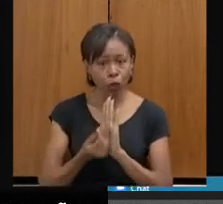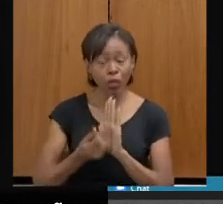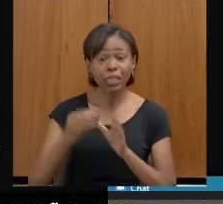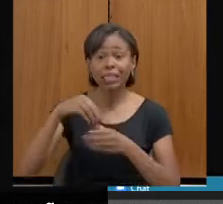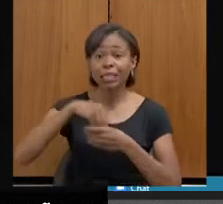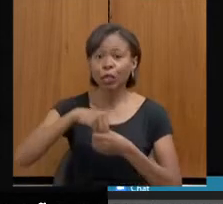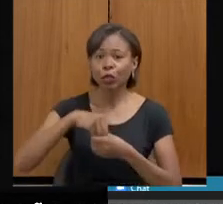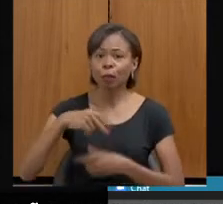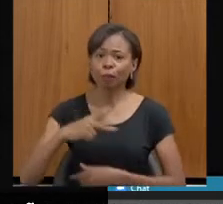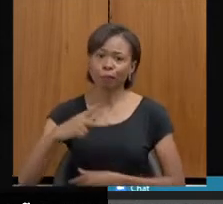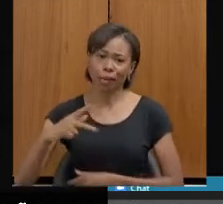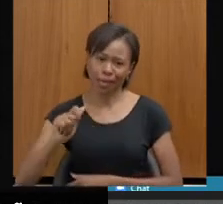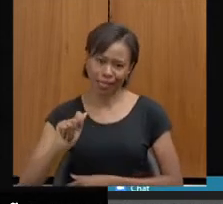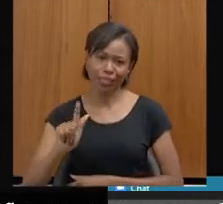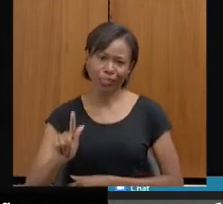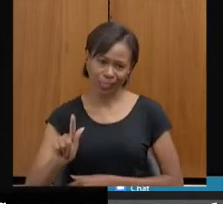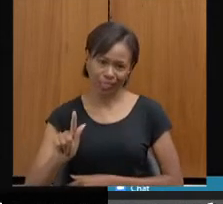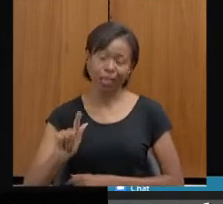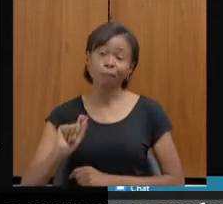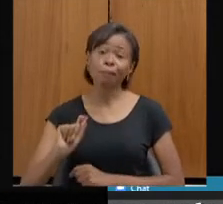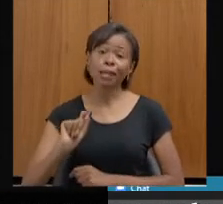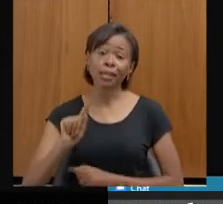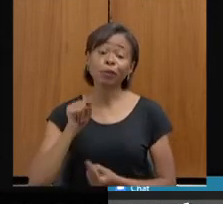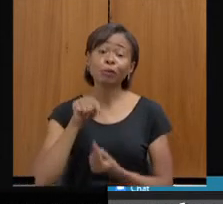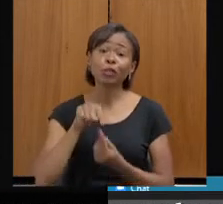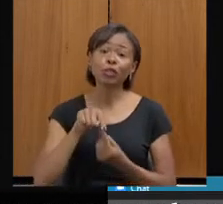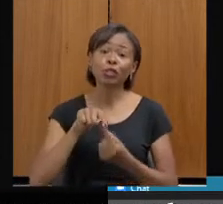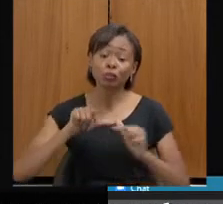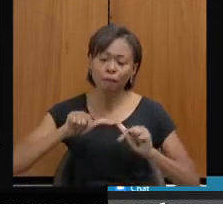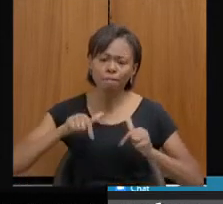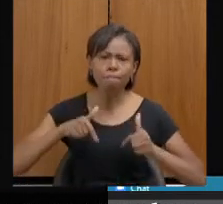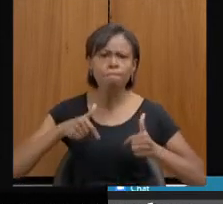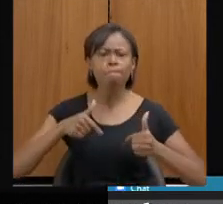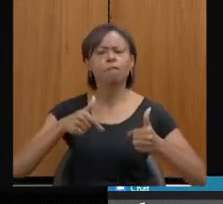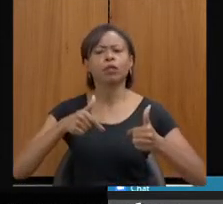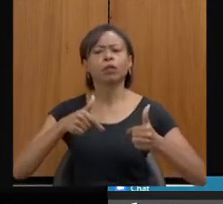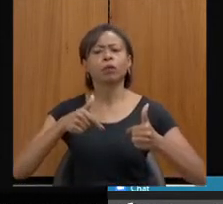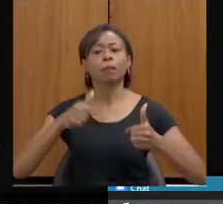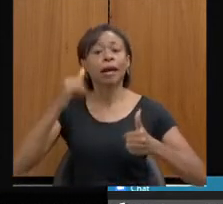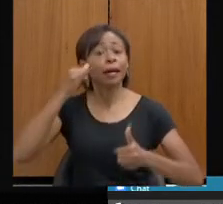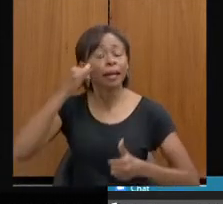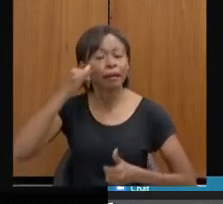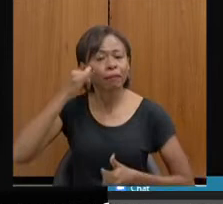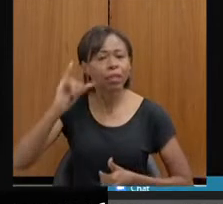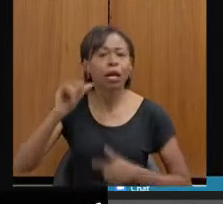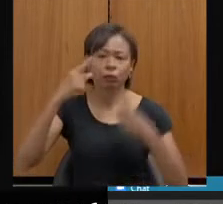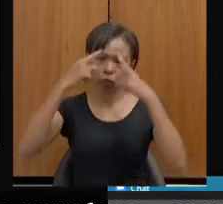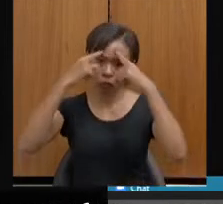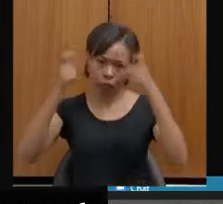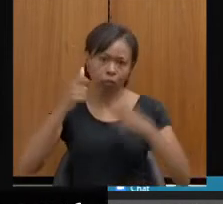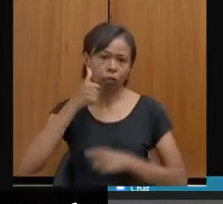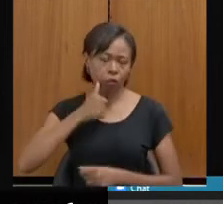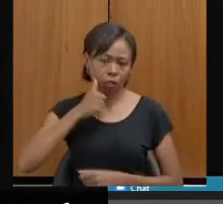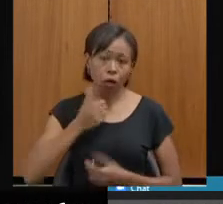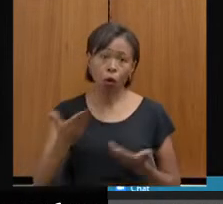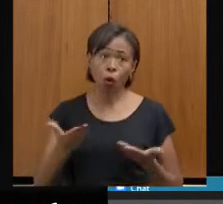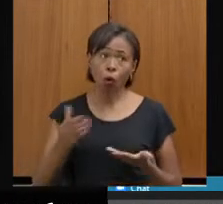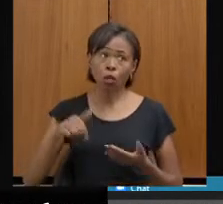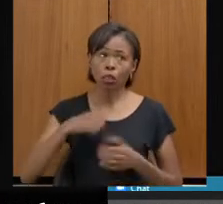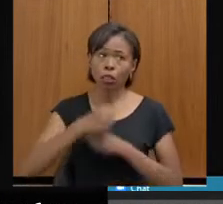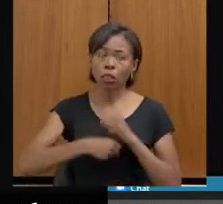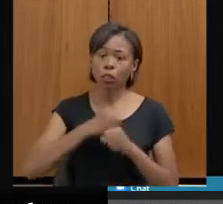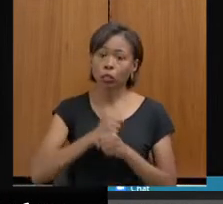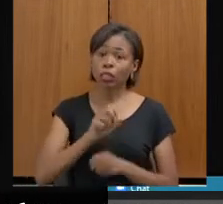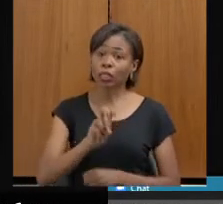visando ao financiamento de ações de combate à violência contra a mulher. E esse ano nós recebemos 5,3 milhões